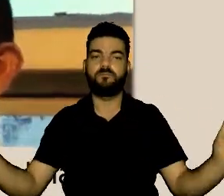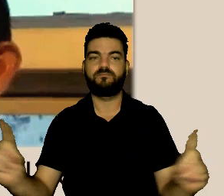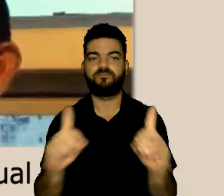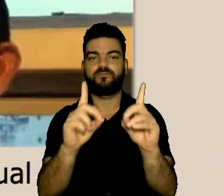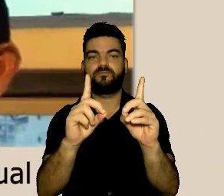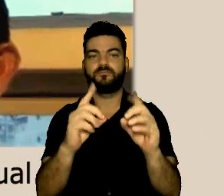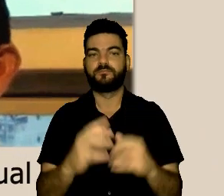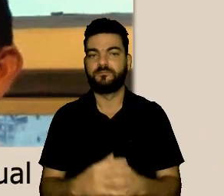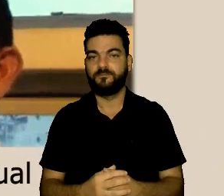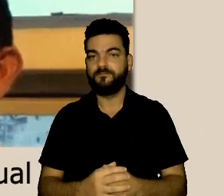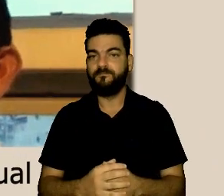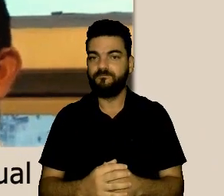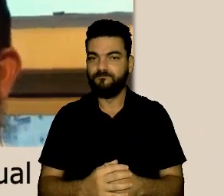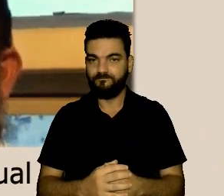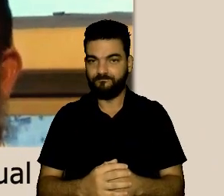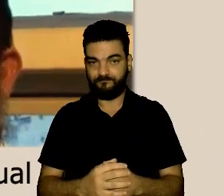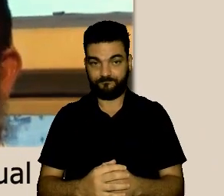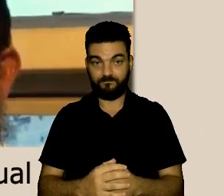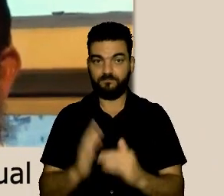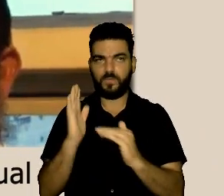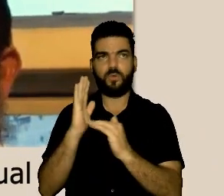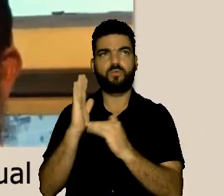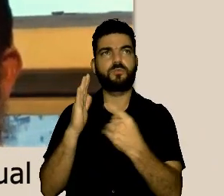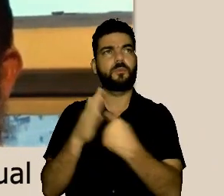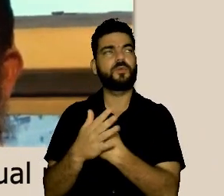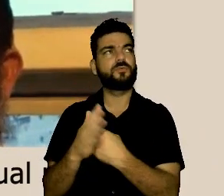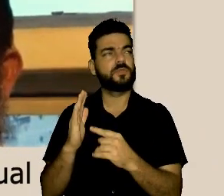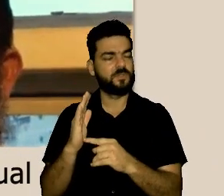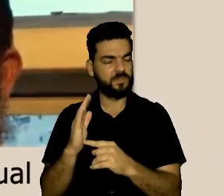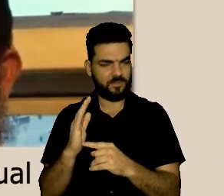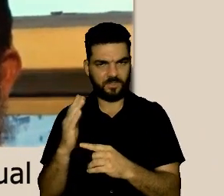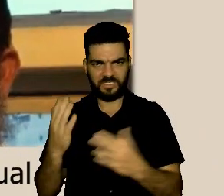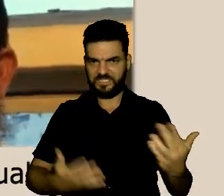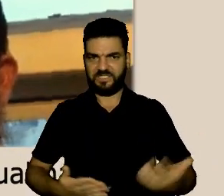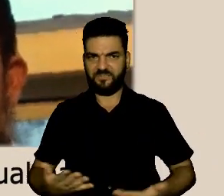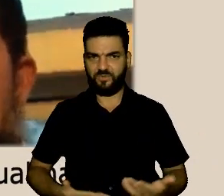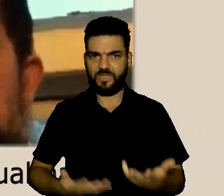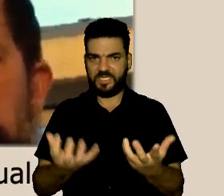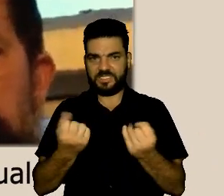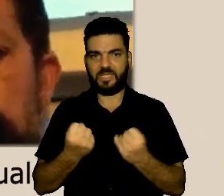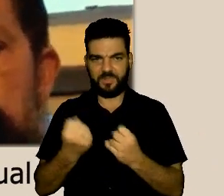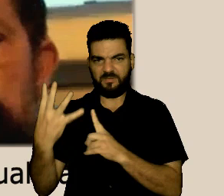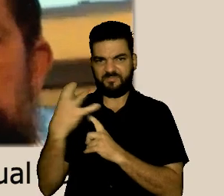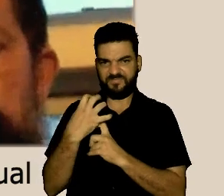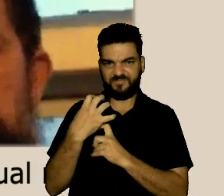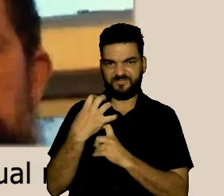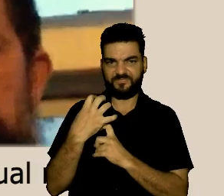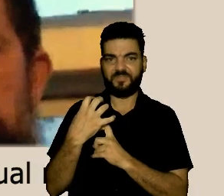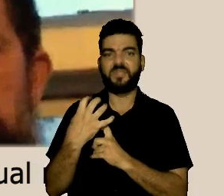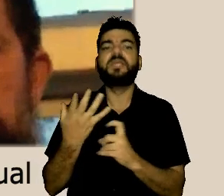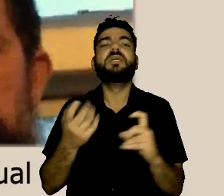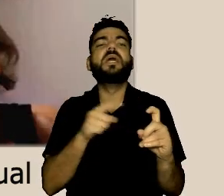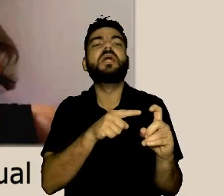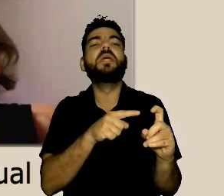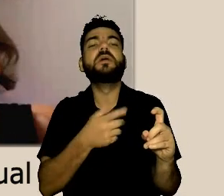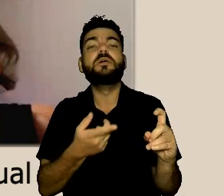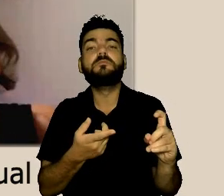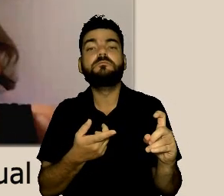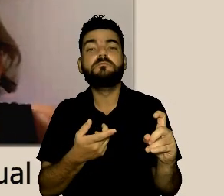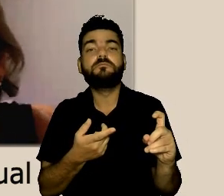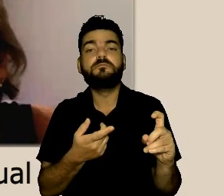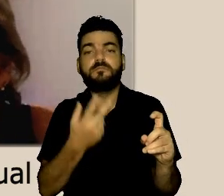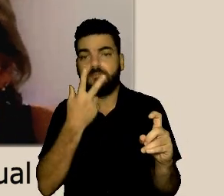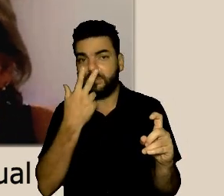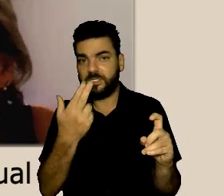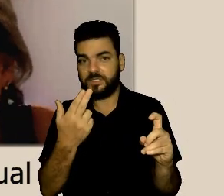preparados para isso nesse sentido a última questão que foi colocada aquele servidor